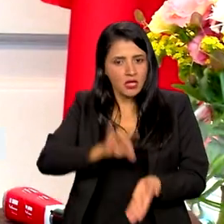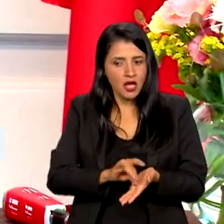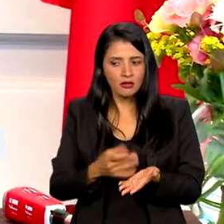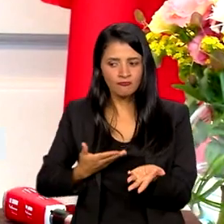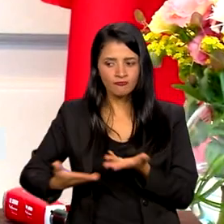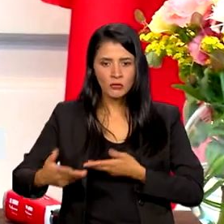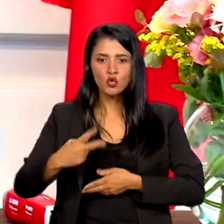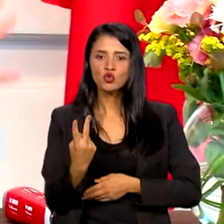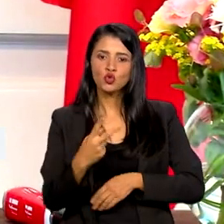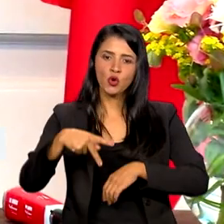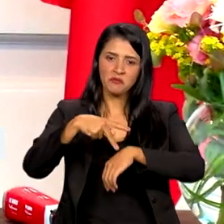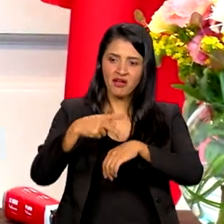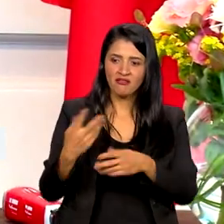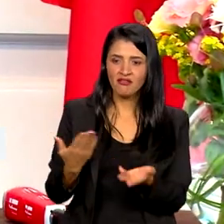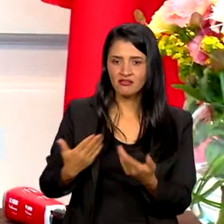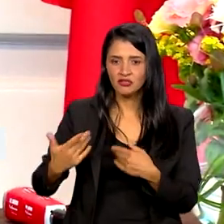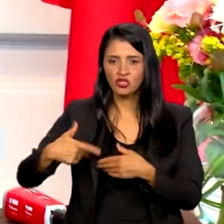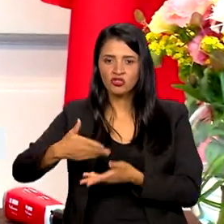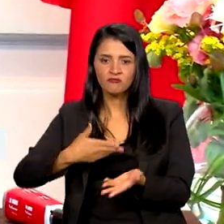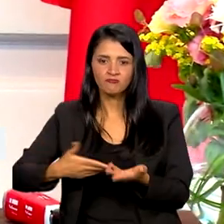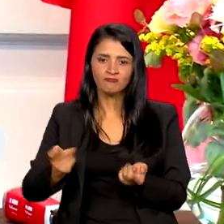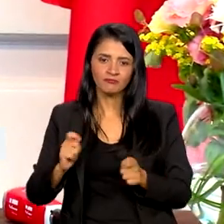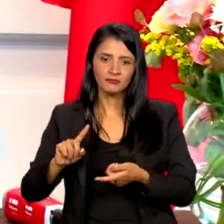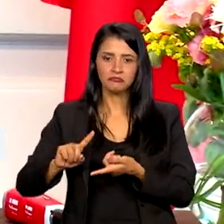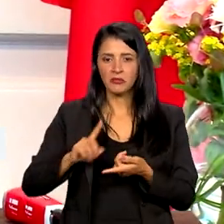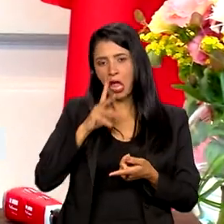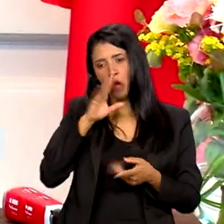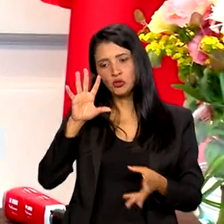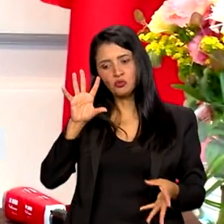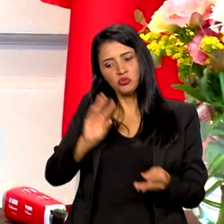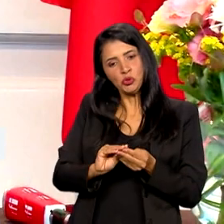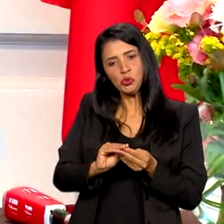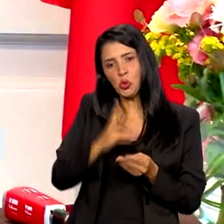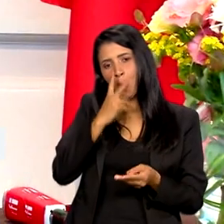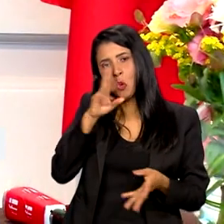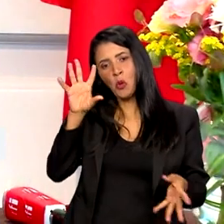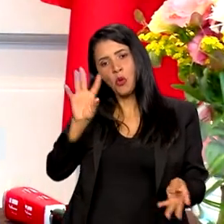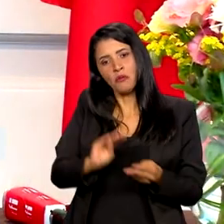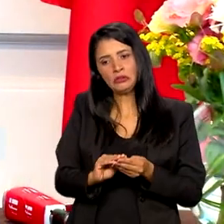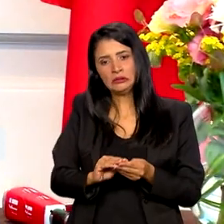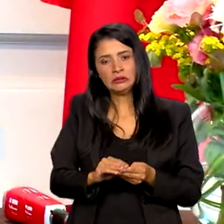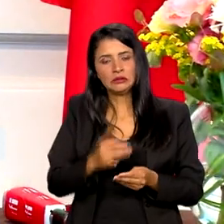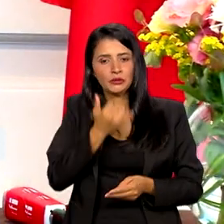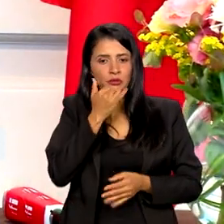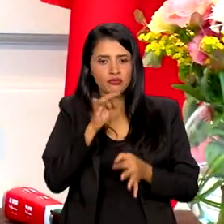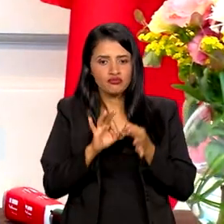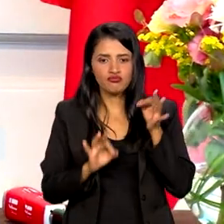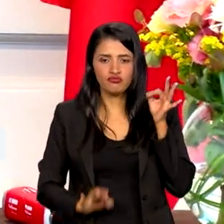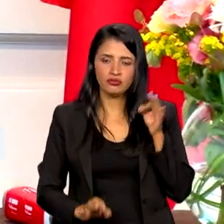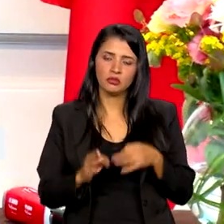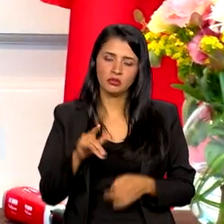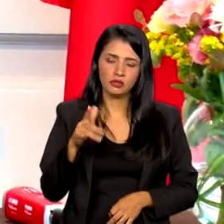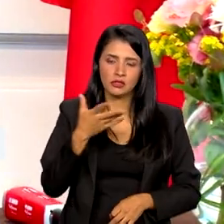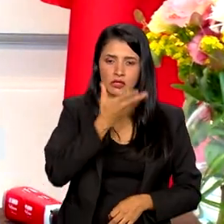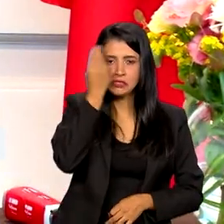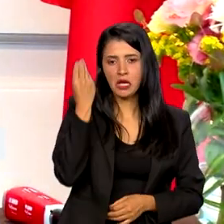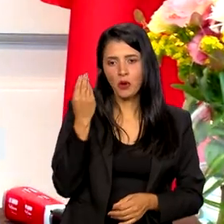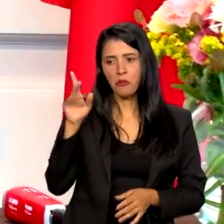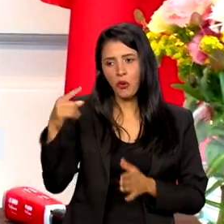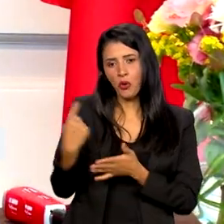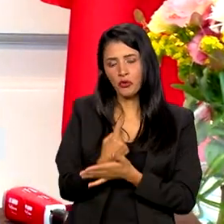países. Acho que eu fiz um resumo, desculpa me alongar um pouco, mas a gente, não se eu esqueci alguma coisa, a gente pode ir trocando.